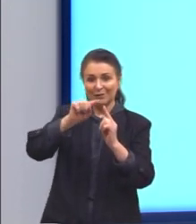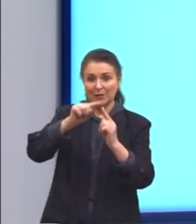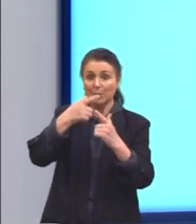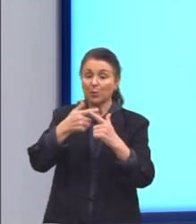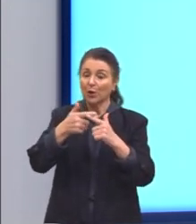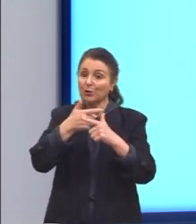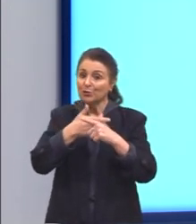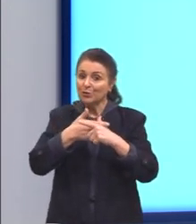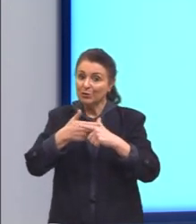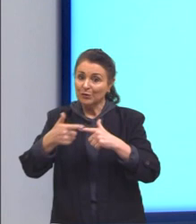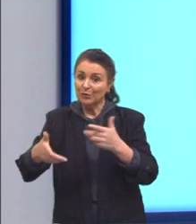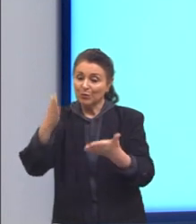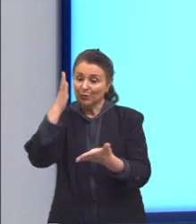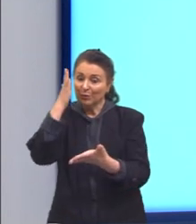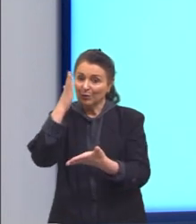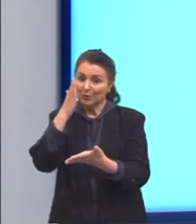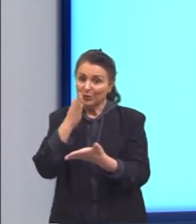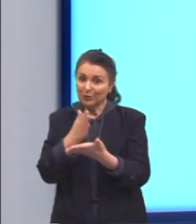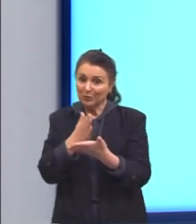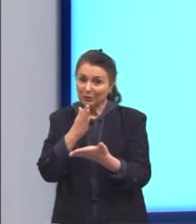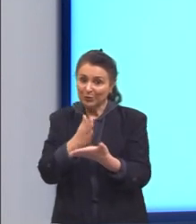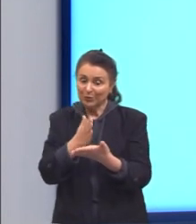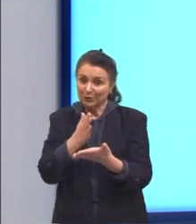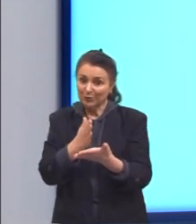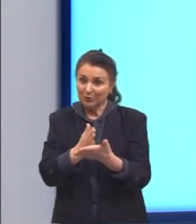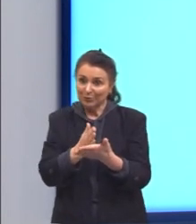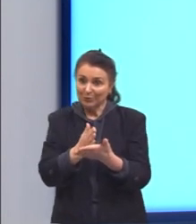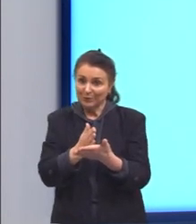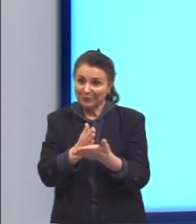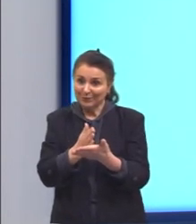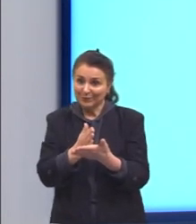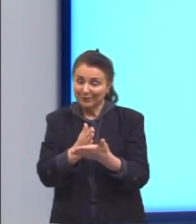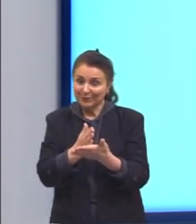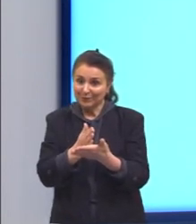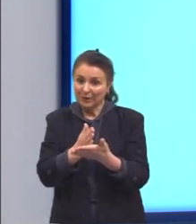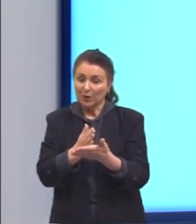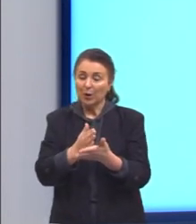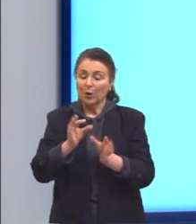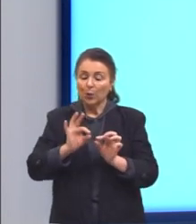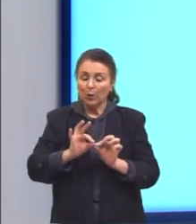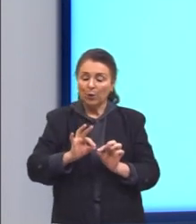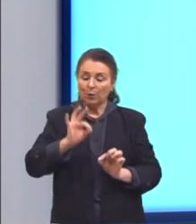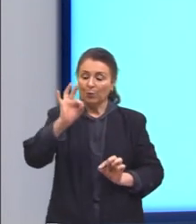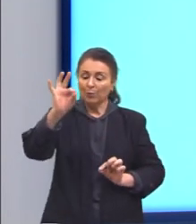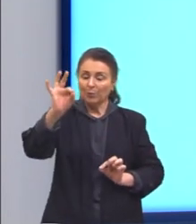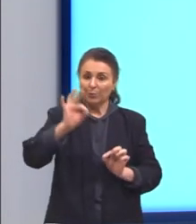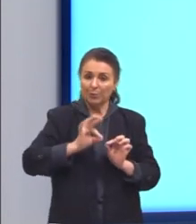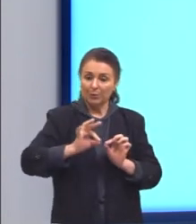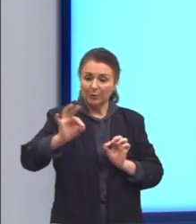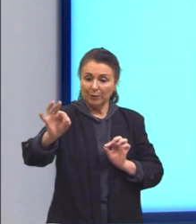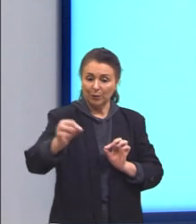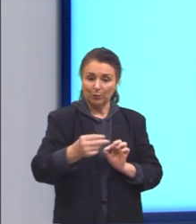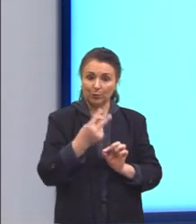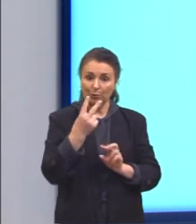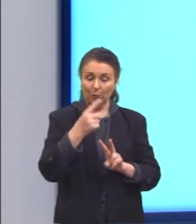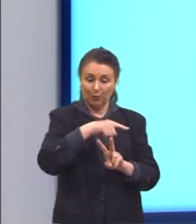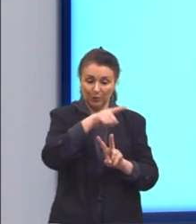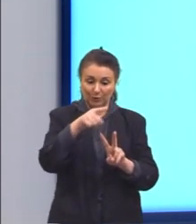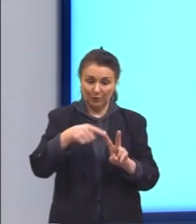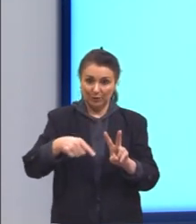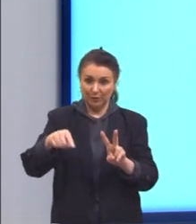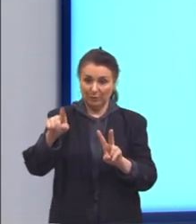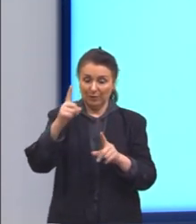dividimos, então, ao meio, posicionando aqui as partes. Então, se o comprimento possui 2 vezes pi vezes